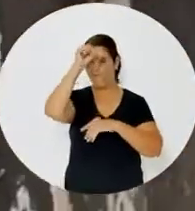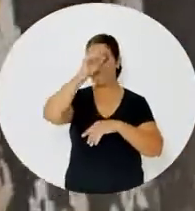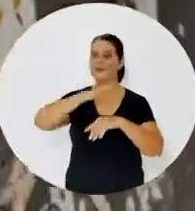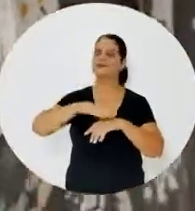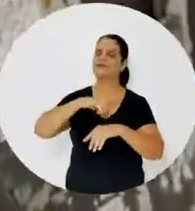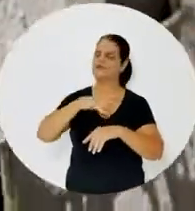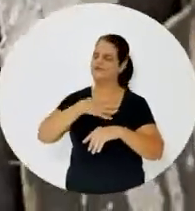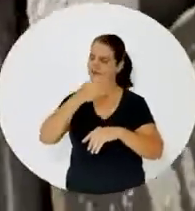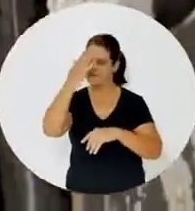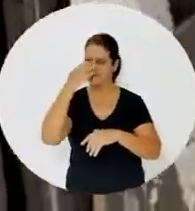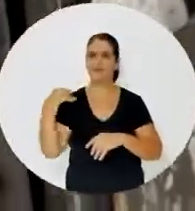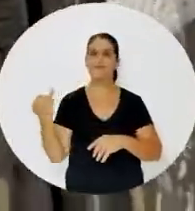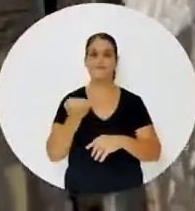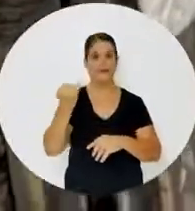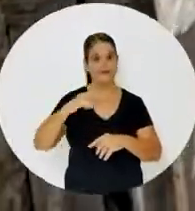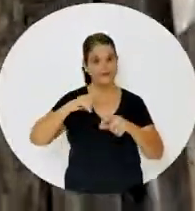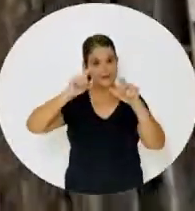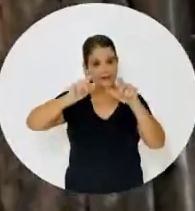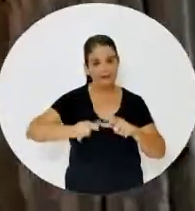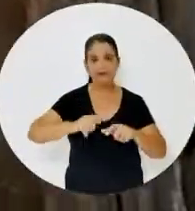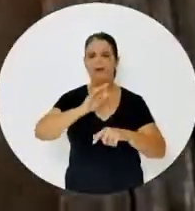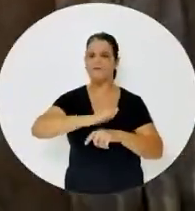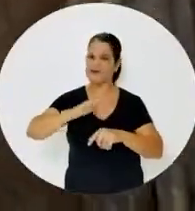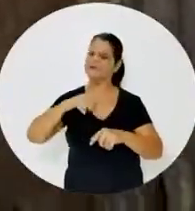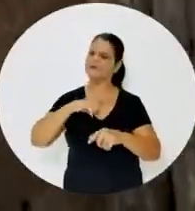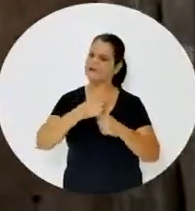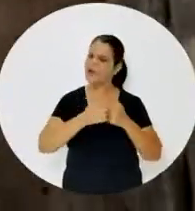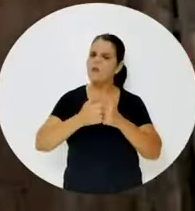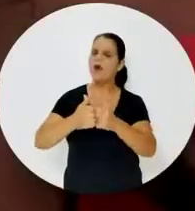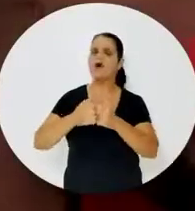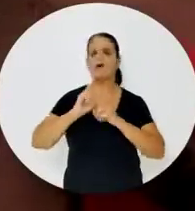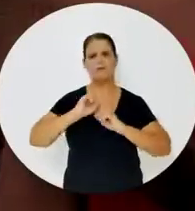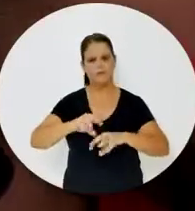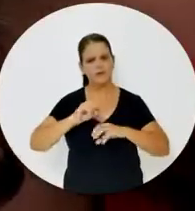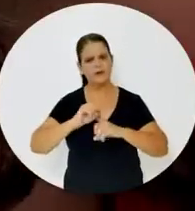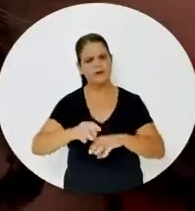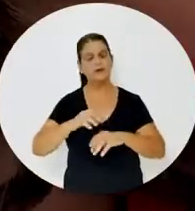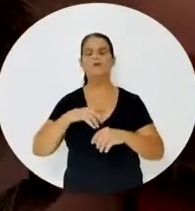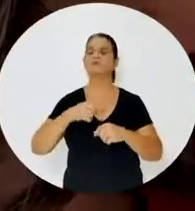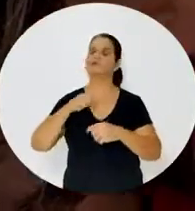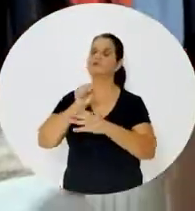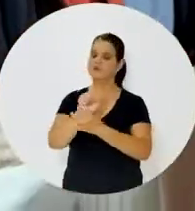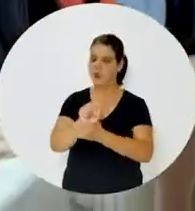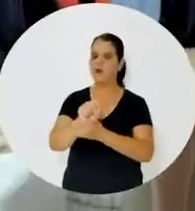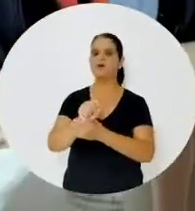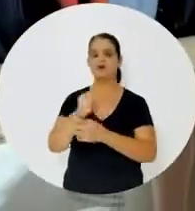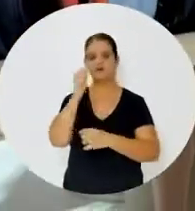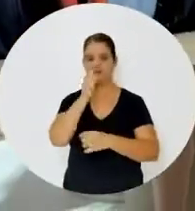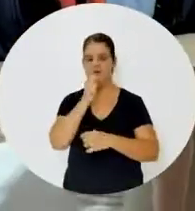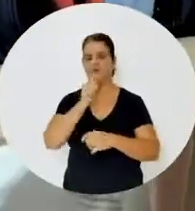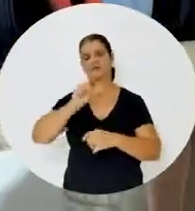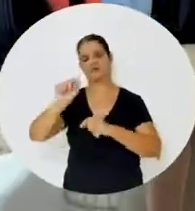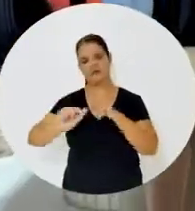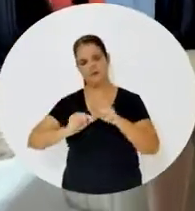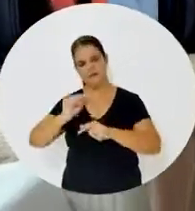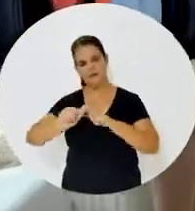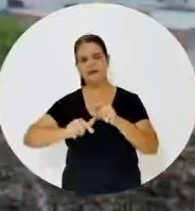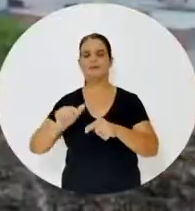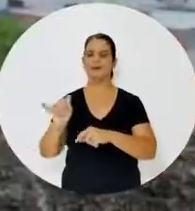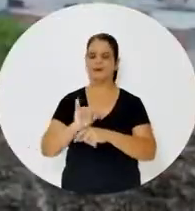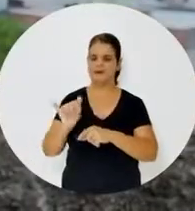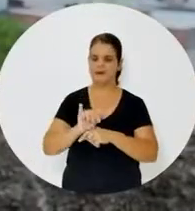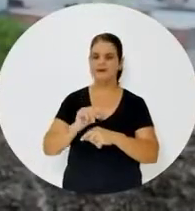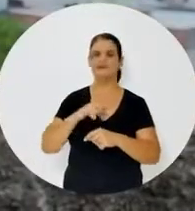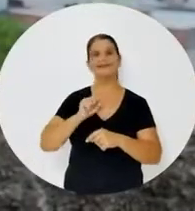filho sabe o quanto é importante ter um lugar pra criança ter aquele acompanhamento educacional, ficar em segurança e as mães poderem trabalhar tranquilas.